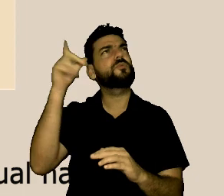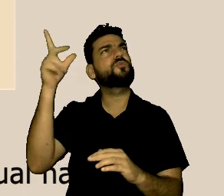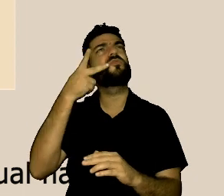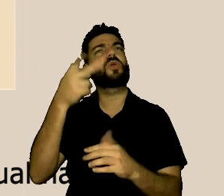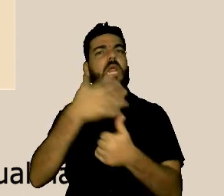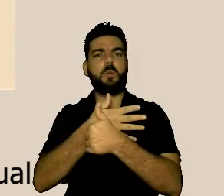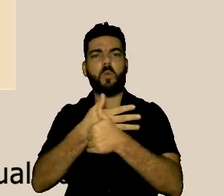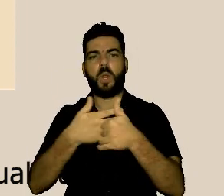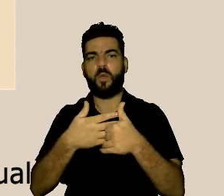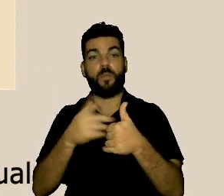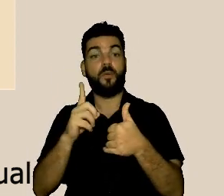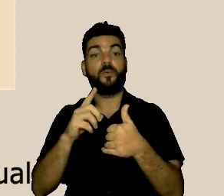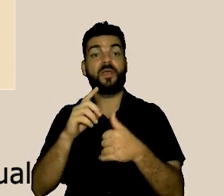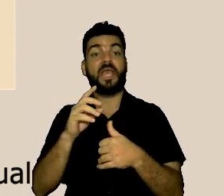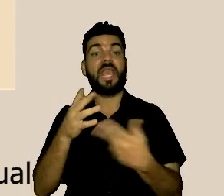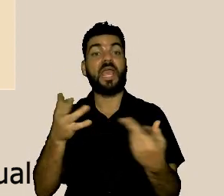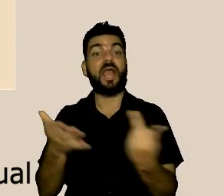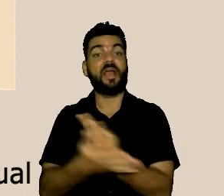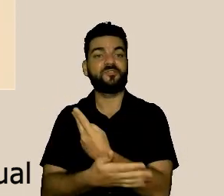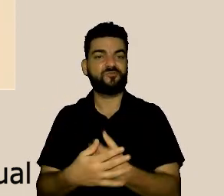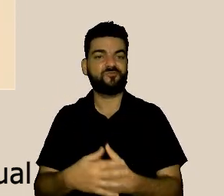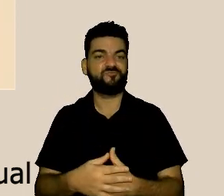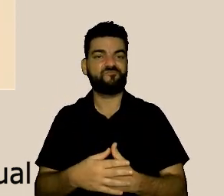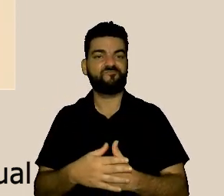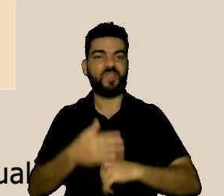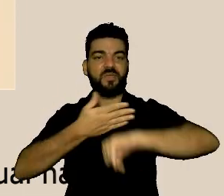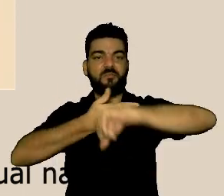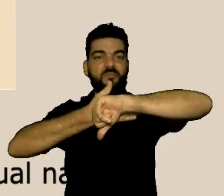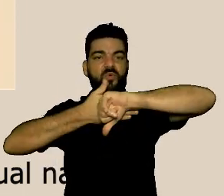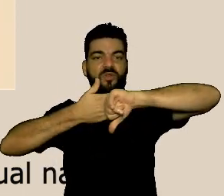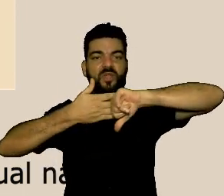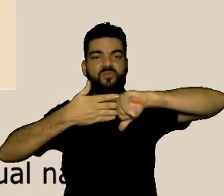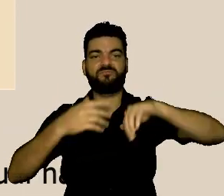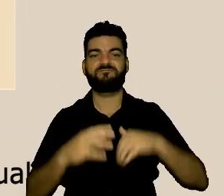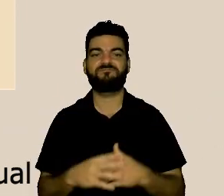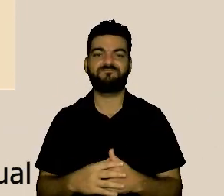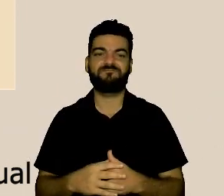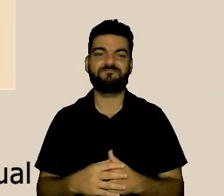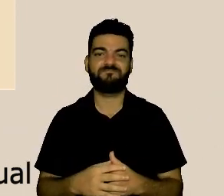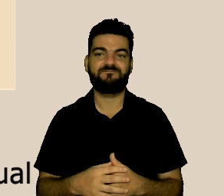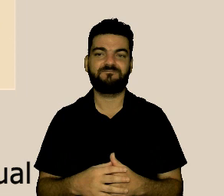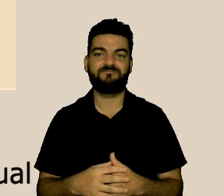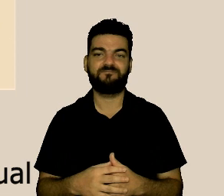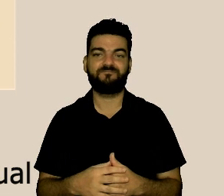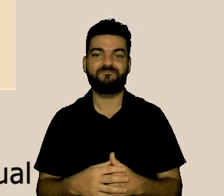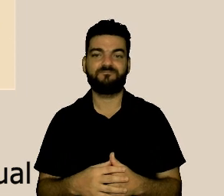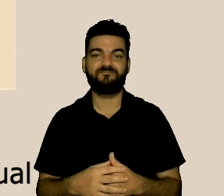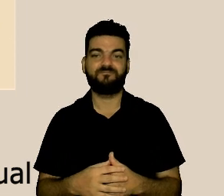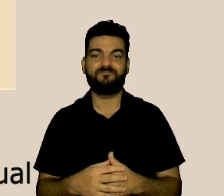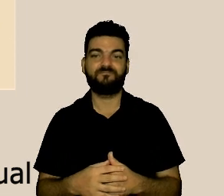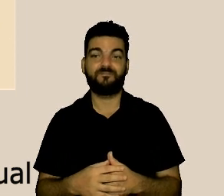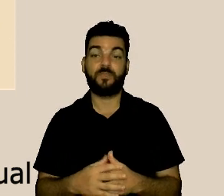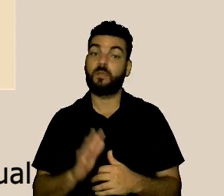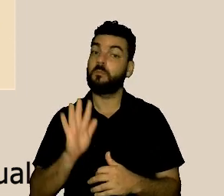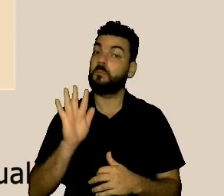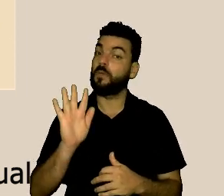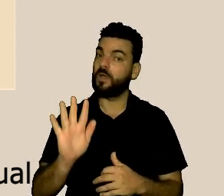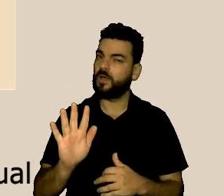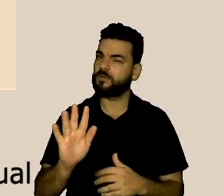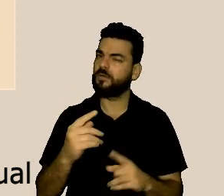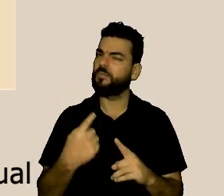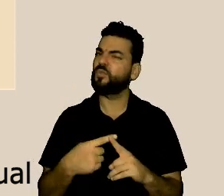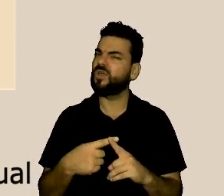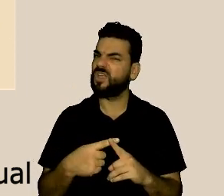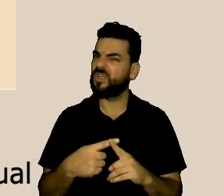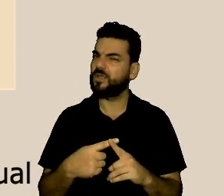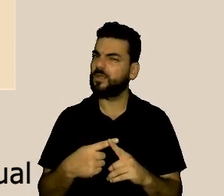é imoral todo tipo de assédio é imoral mas a gente tem uma raiz e é uma